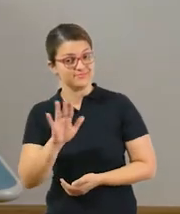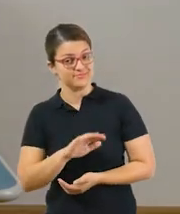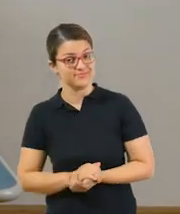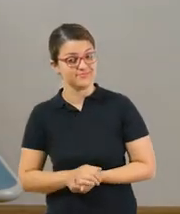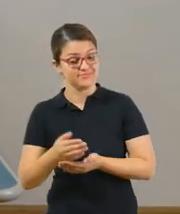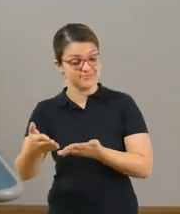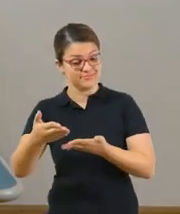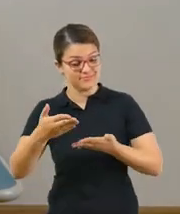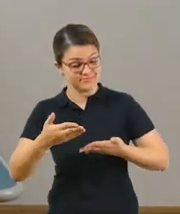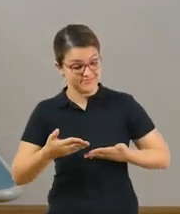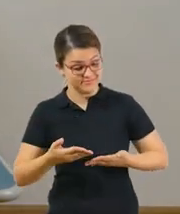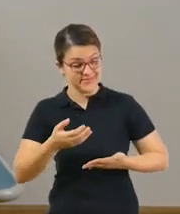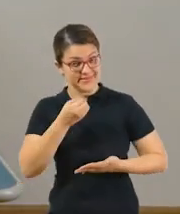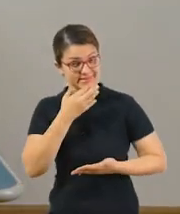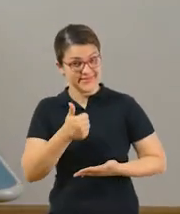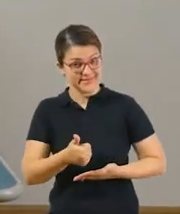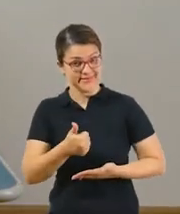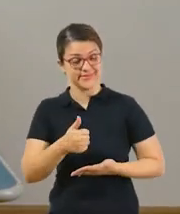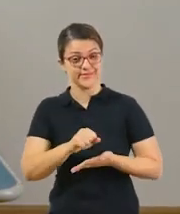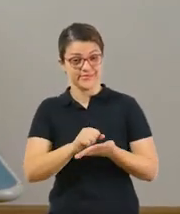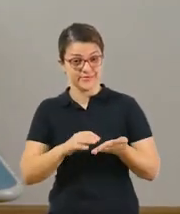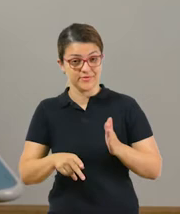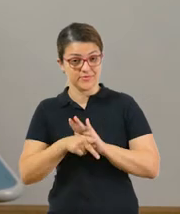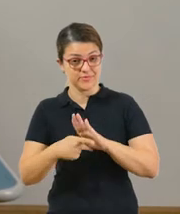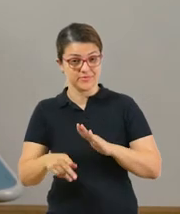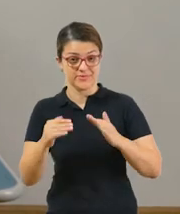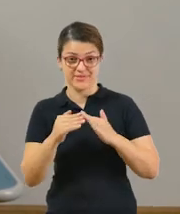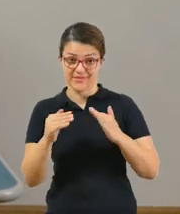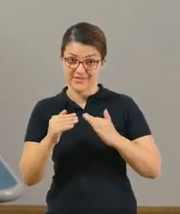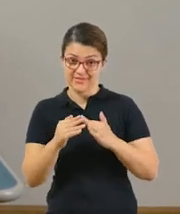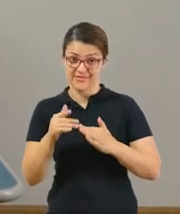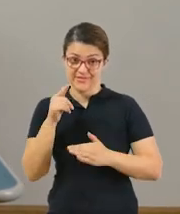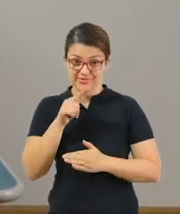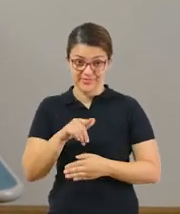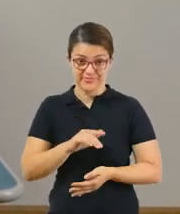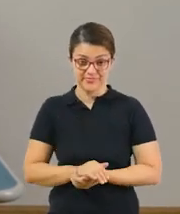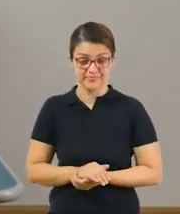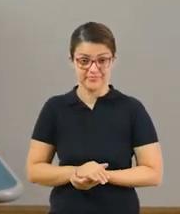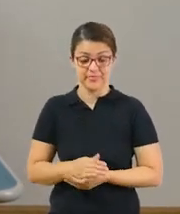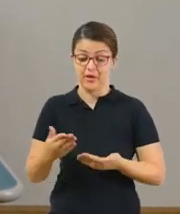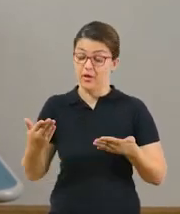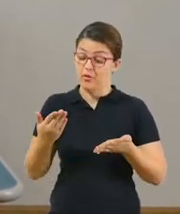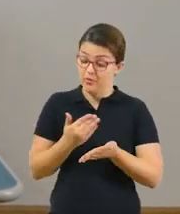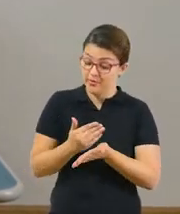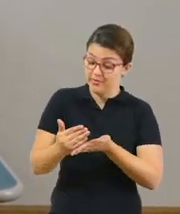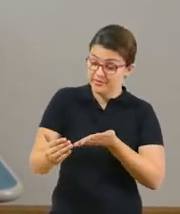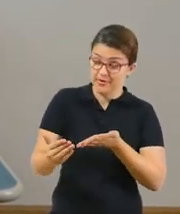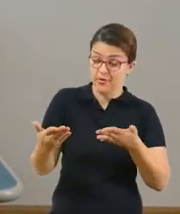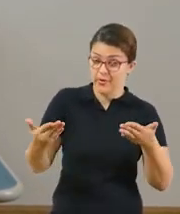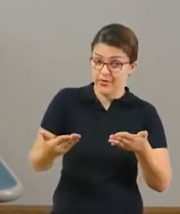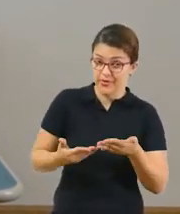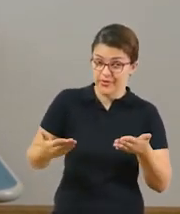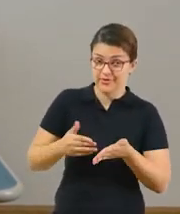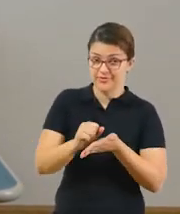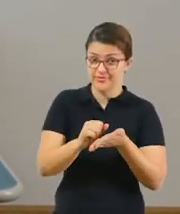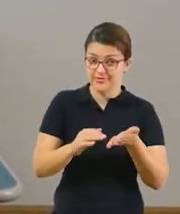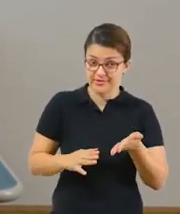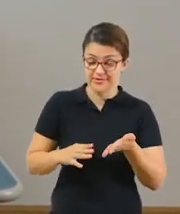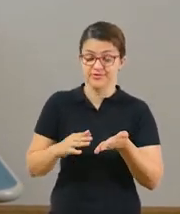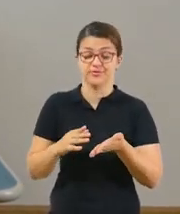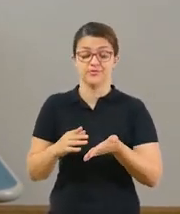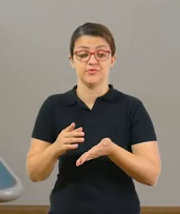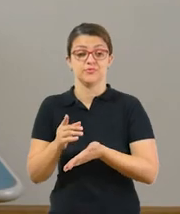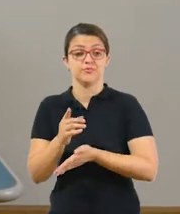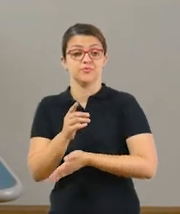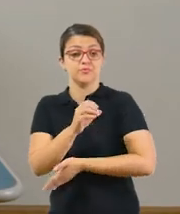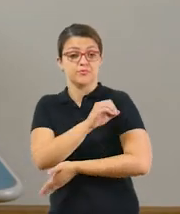Olá, pessoal! Bem-vindos ao nosso Lição de Casa, mais uma vez. Vamos iniciar hoje falando sobre as atividades para